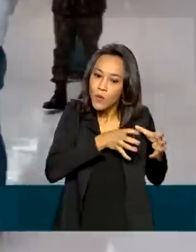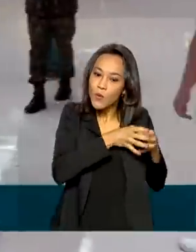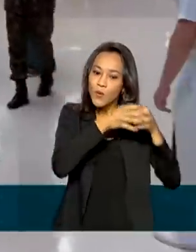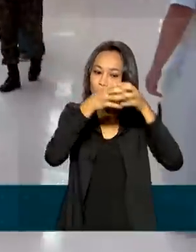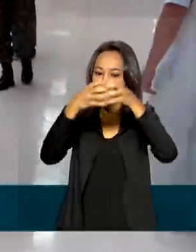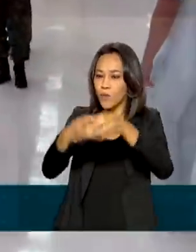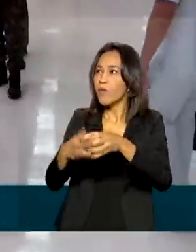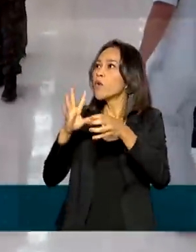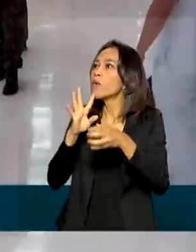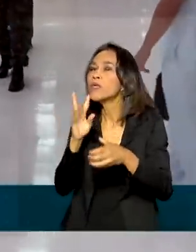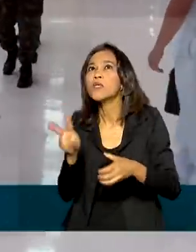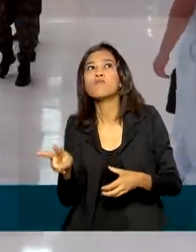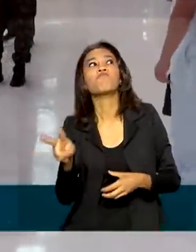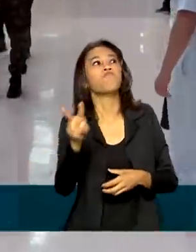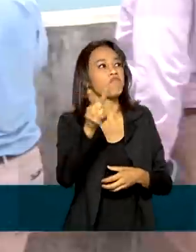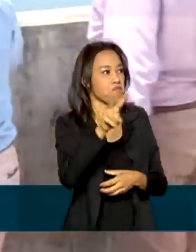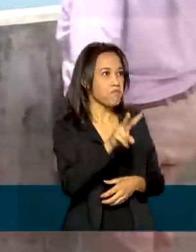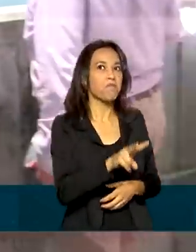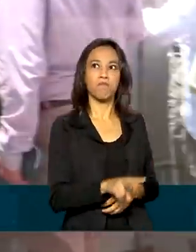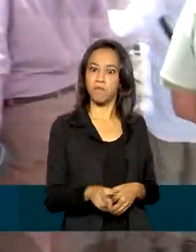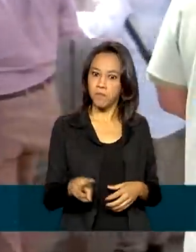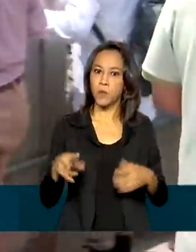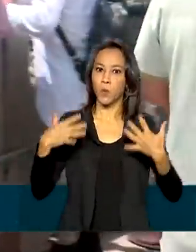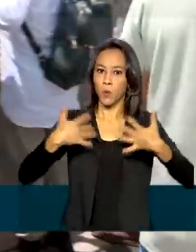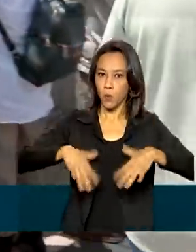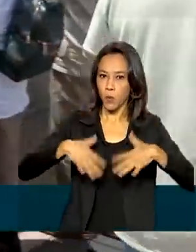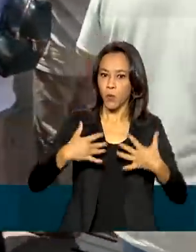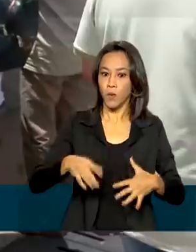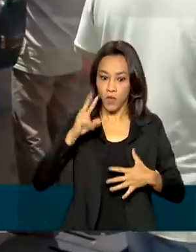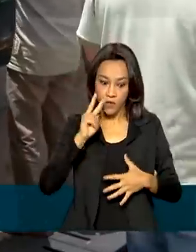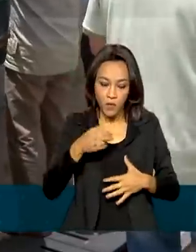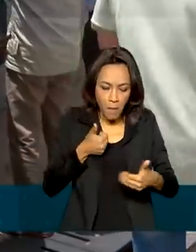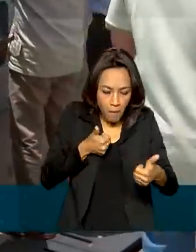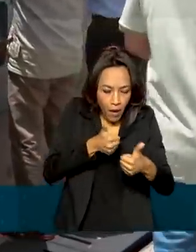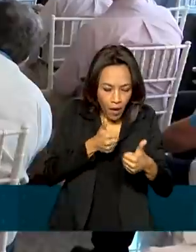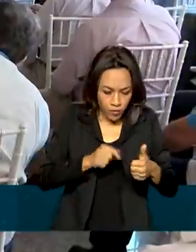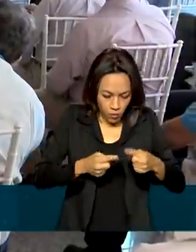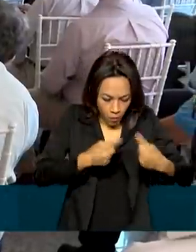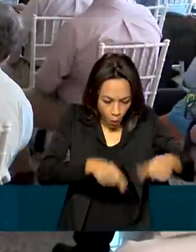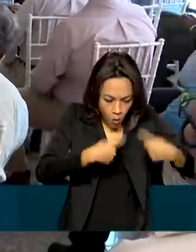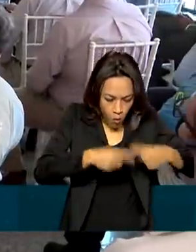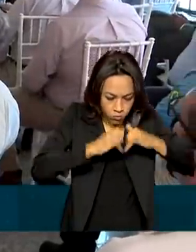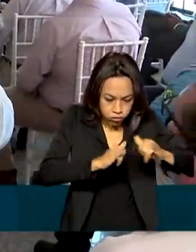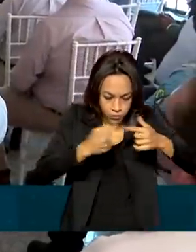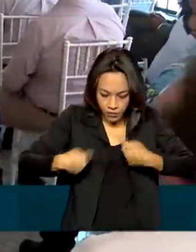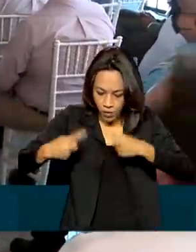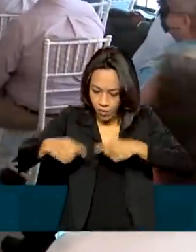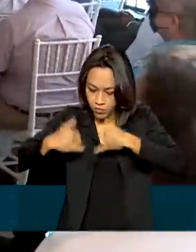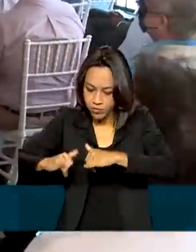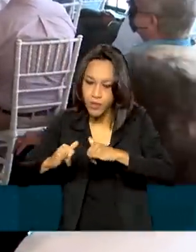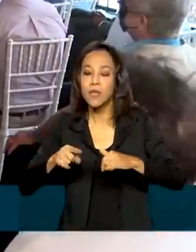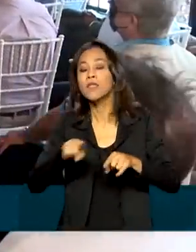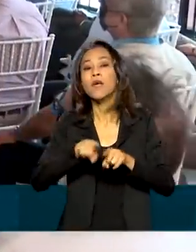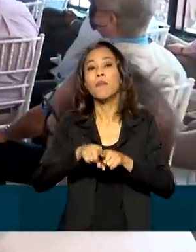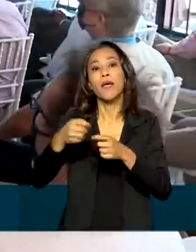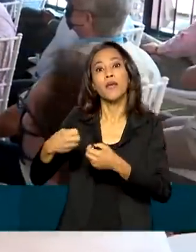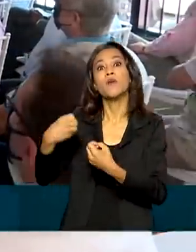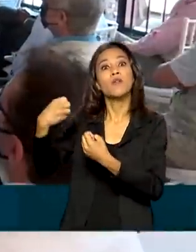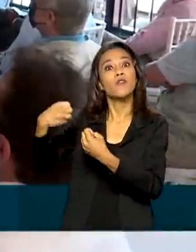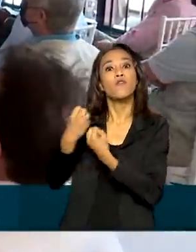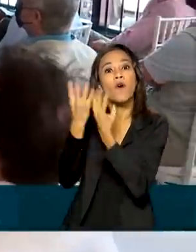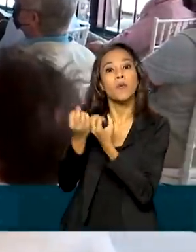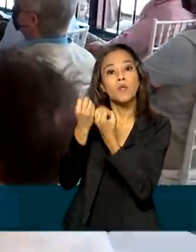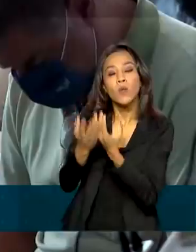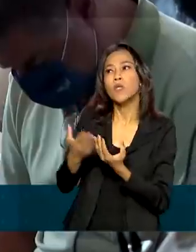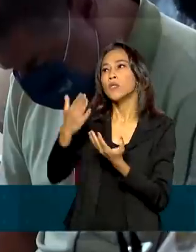a sede da usina, a área de produção e viu de perto a barragem e as turbinas. Eles também receberam informações sobre as ações